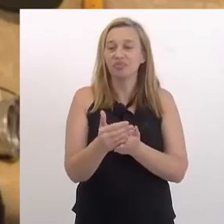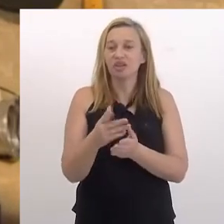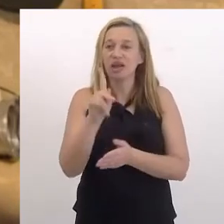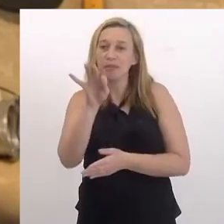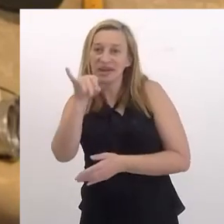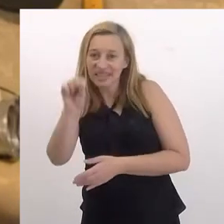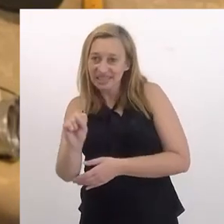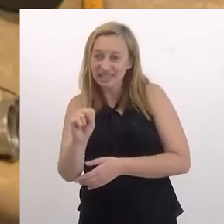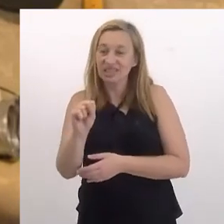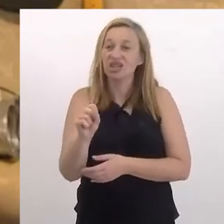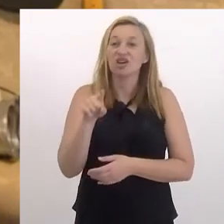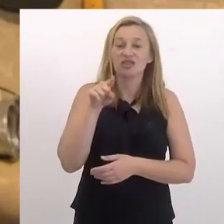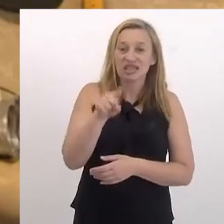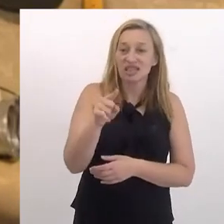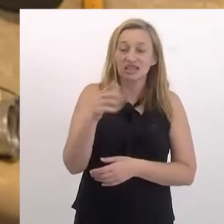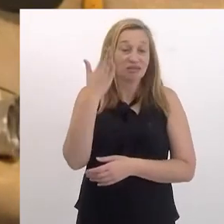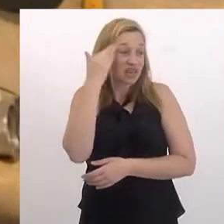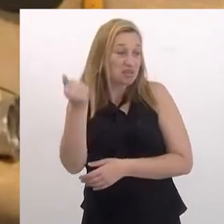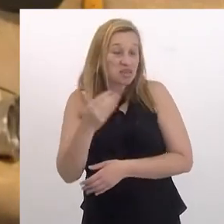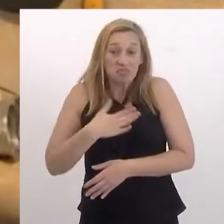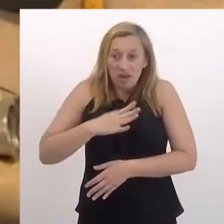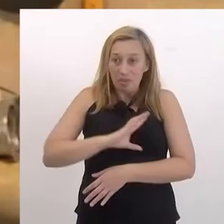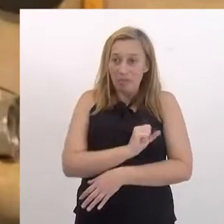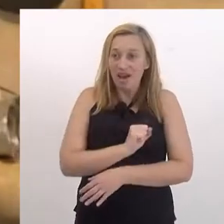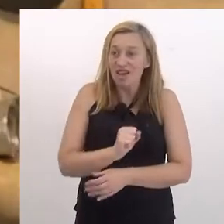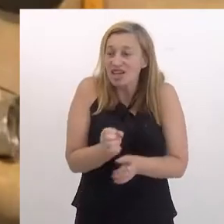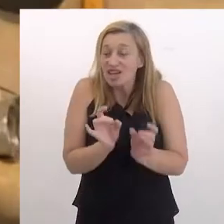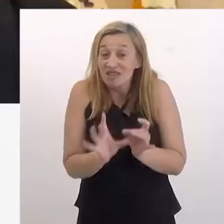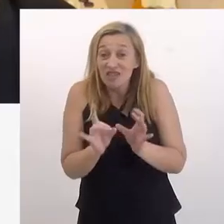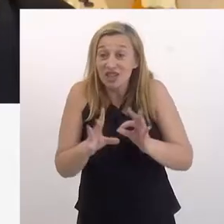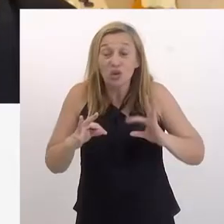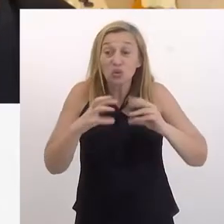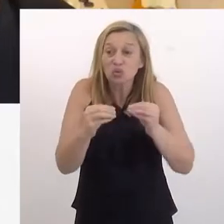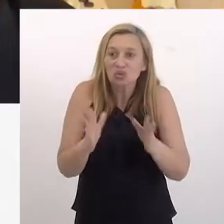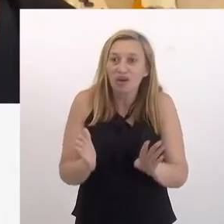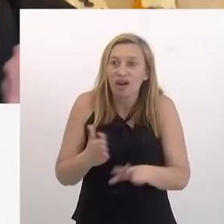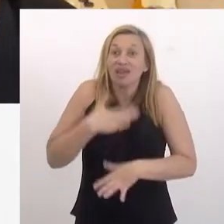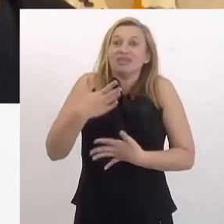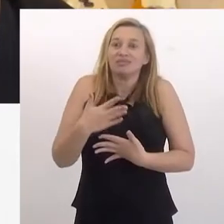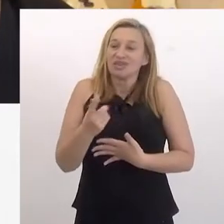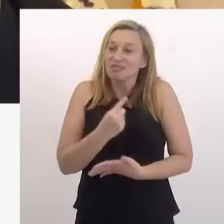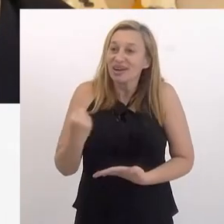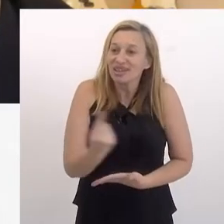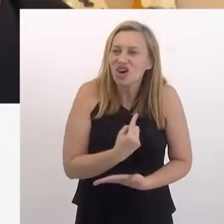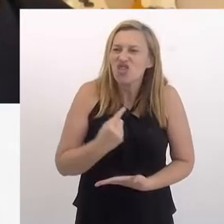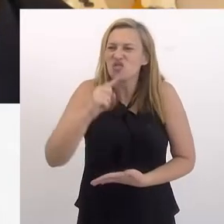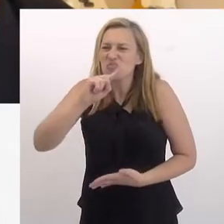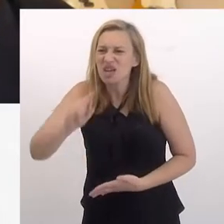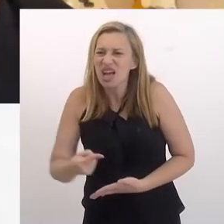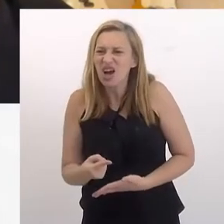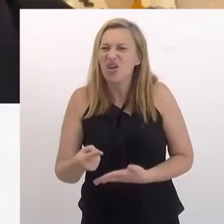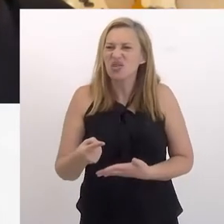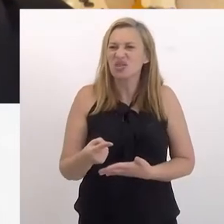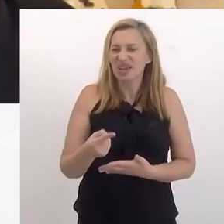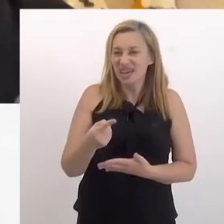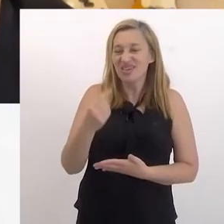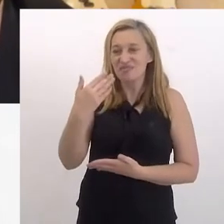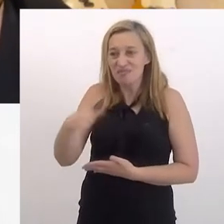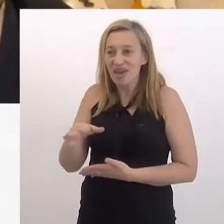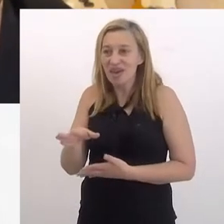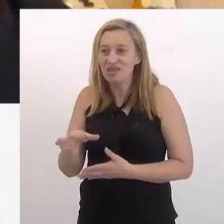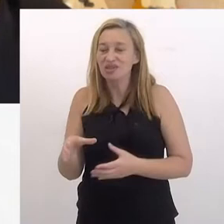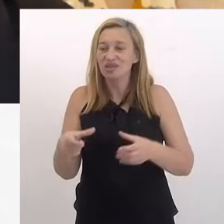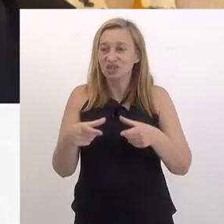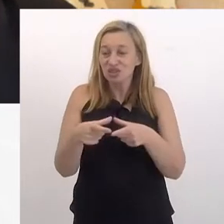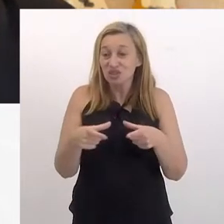boom da Blitz, do Você Não Soube Me Amar, daquele single que vendeu... Tudo foi muito surpreendente para a gente, vendeu um milhão e meio de